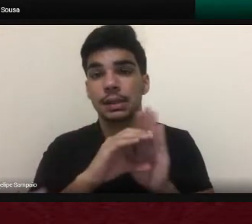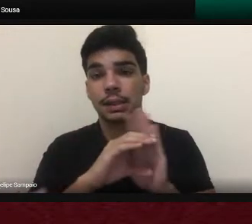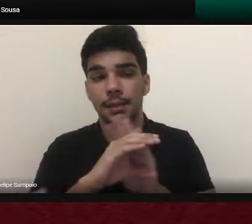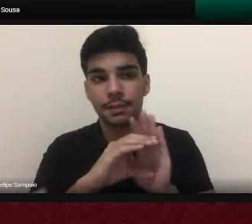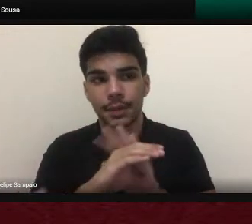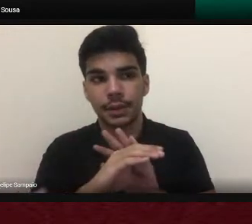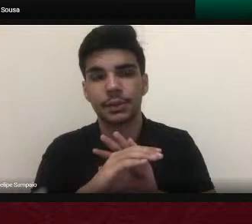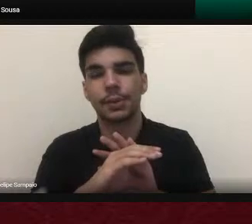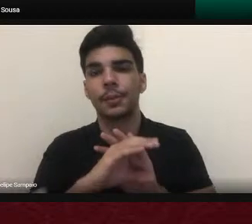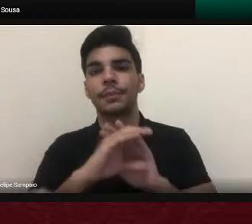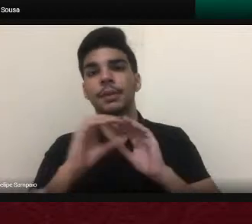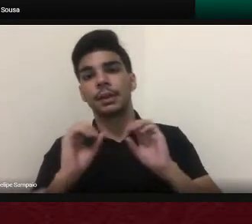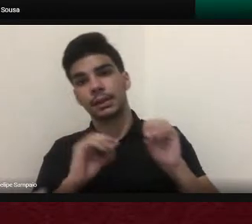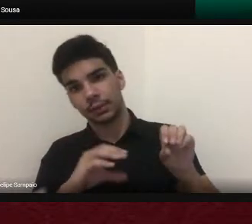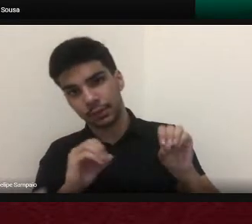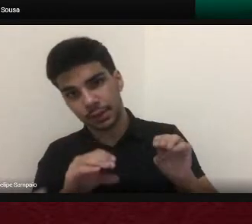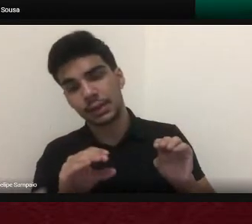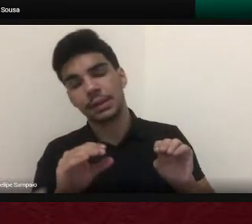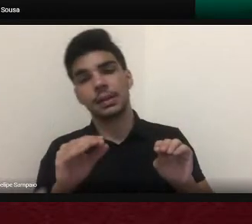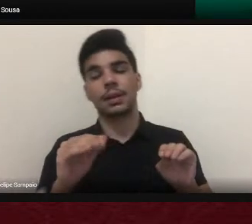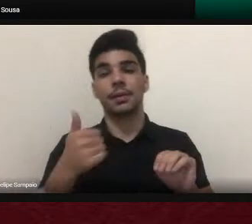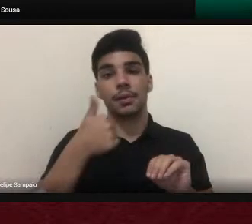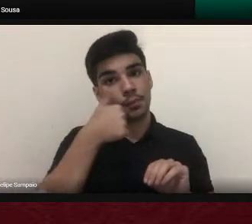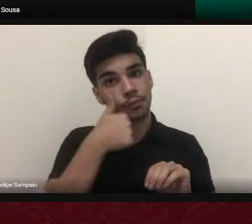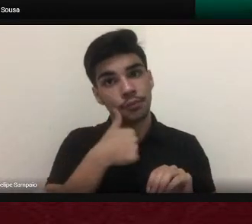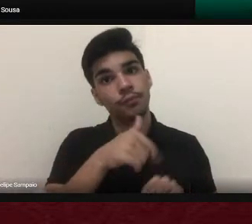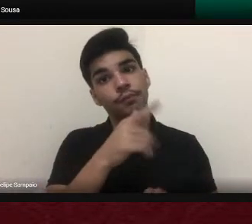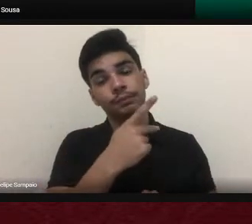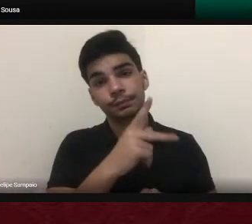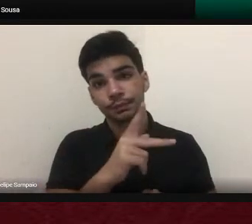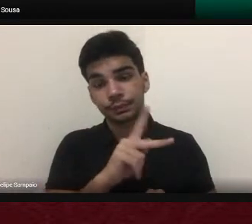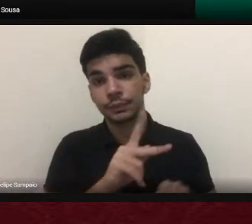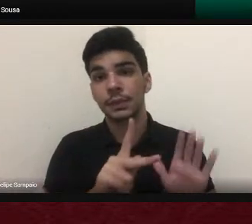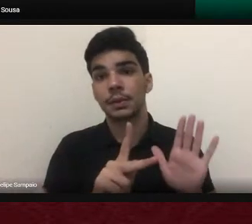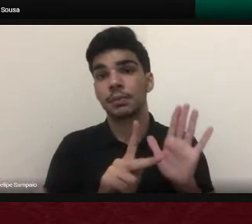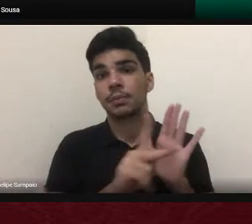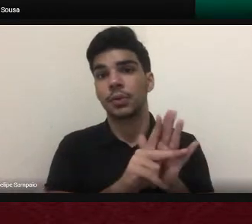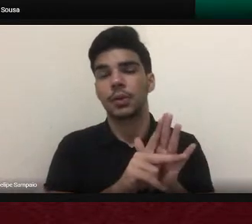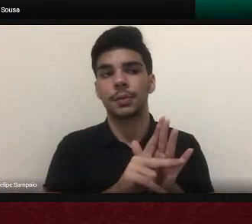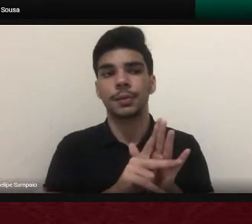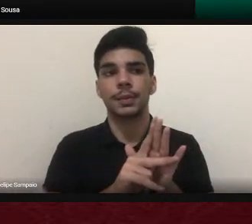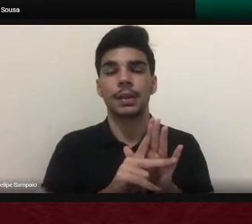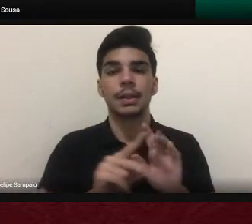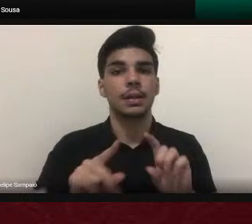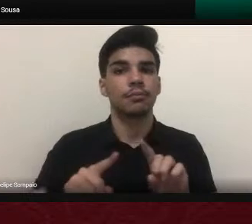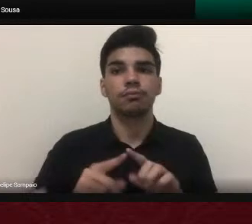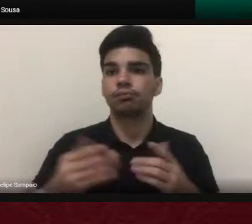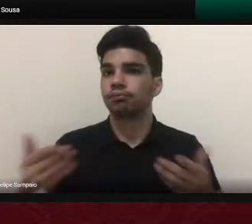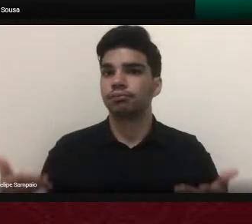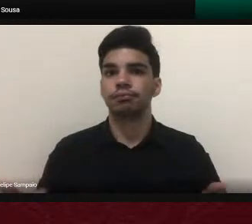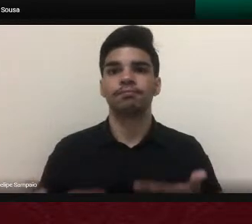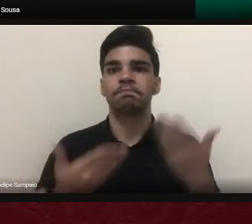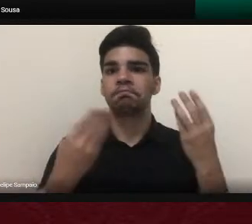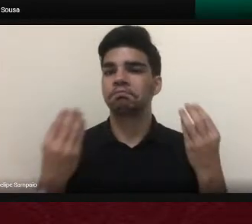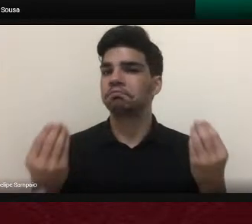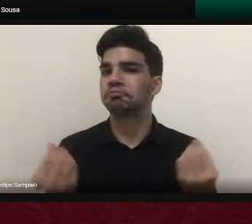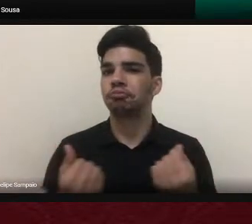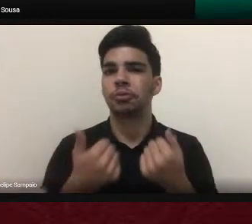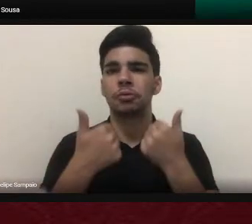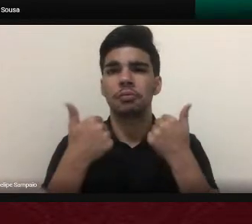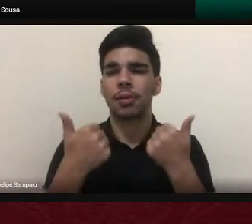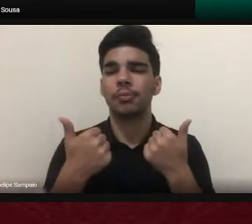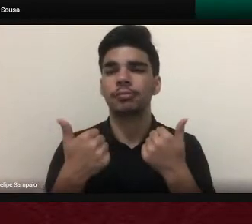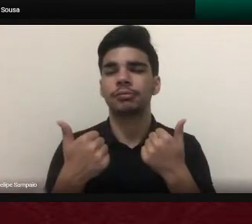educação feminina através dos jornais e que muito enriquece a pesquisa desses pesquisadores como trabalhar com